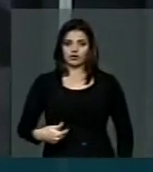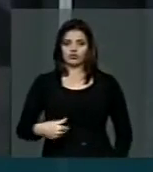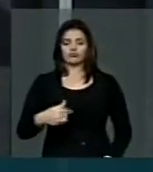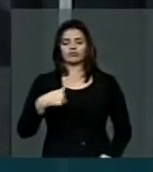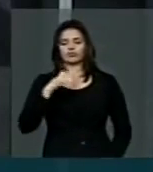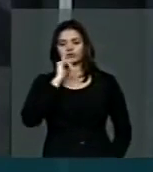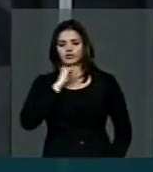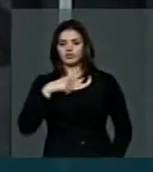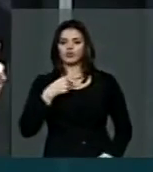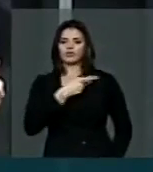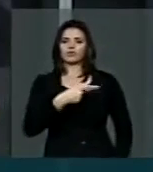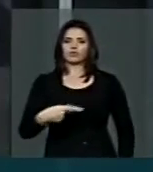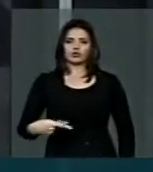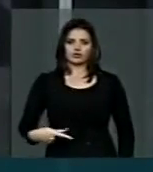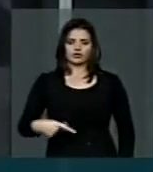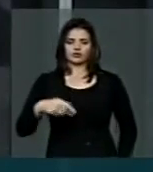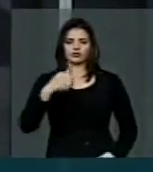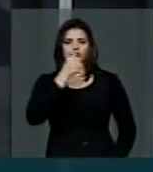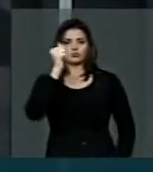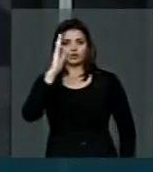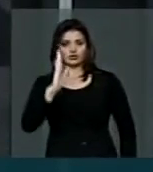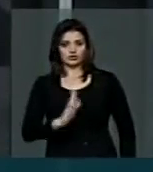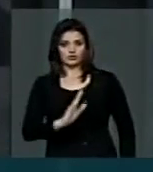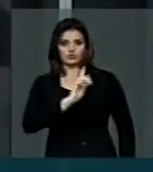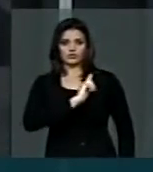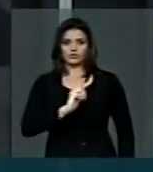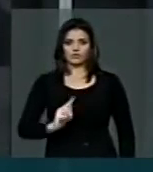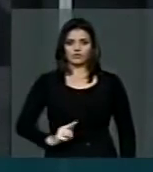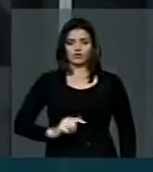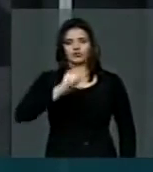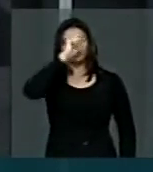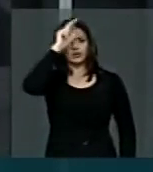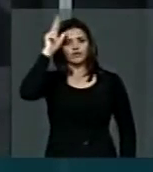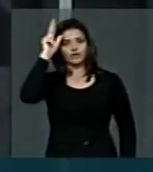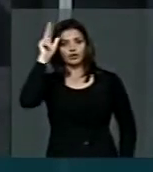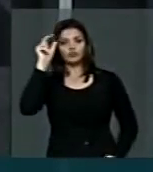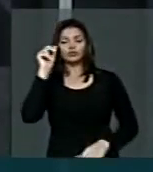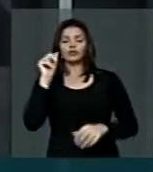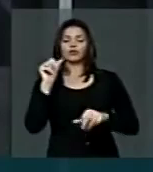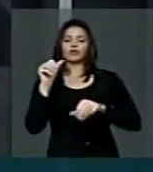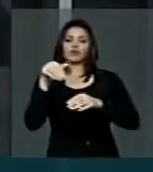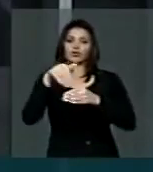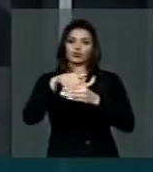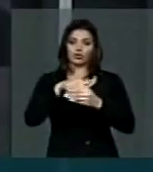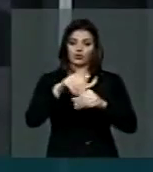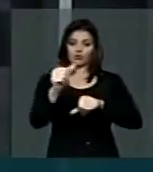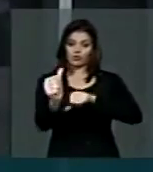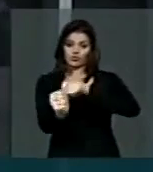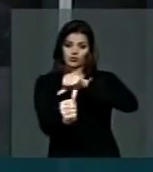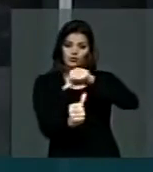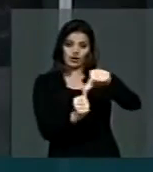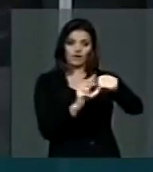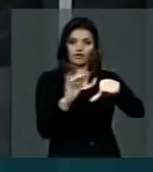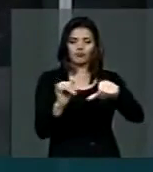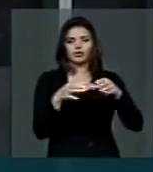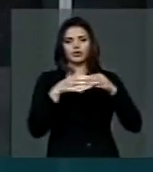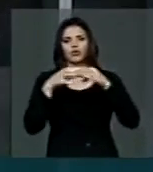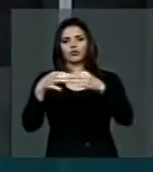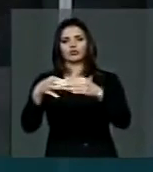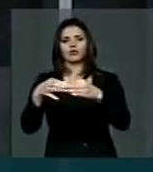a Presidenta da República para governadores e para os prefeitos o que acontece, senhores deputados